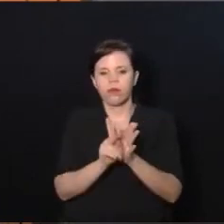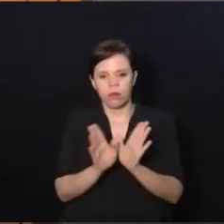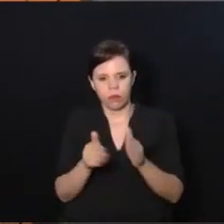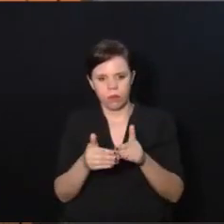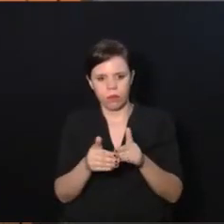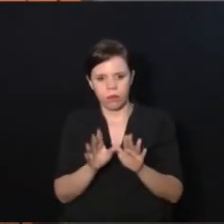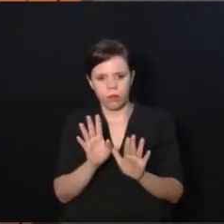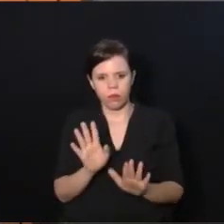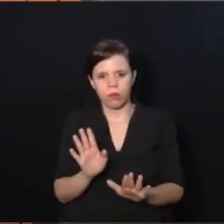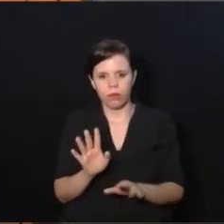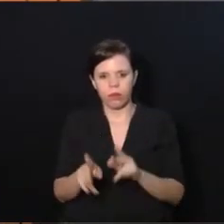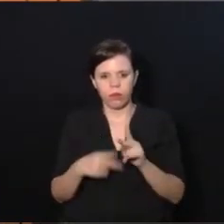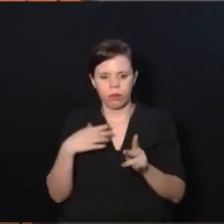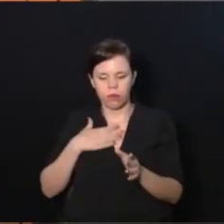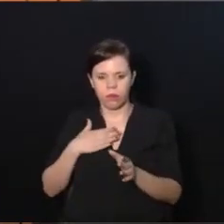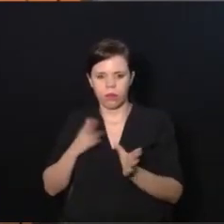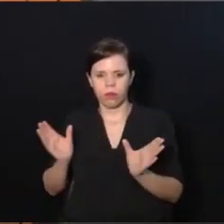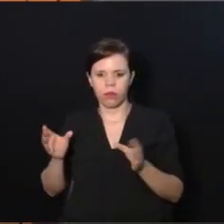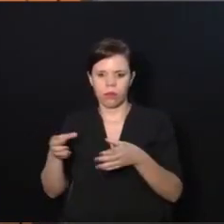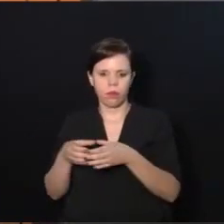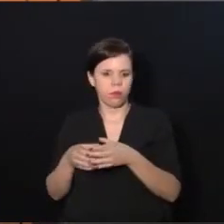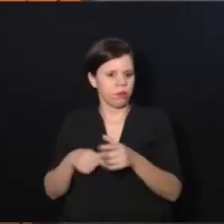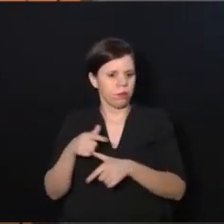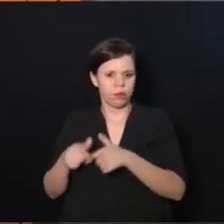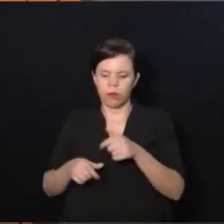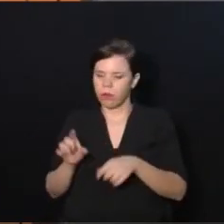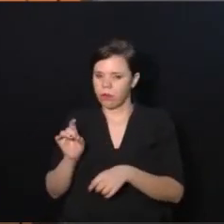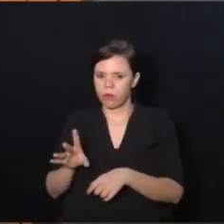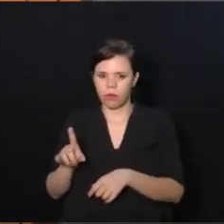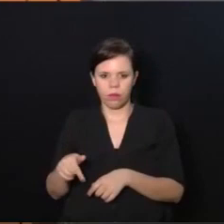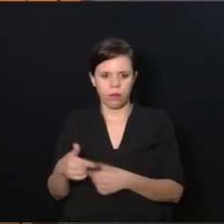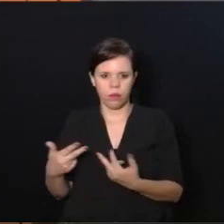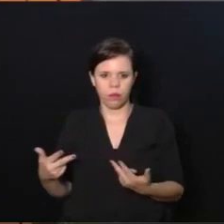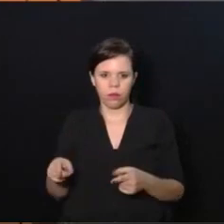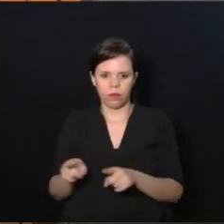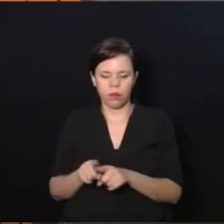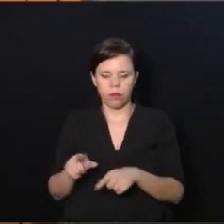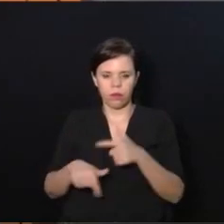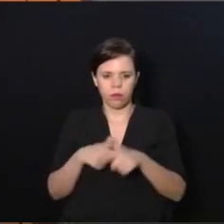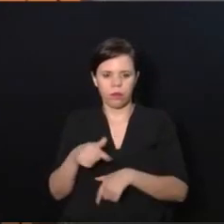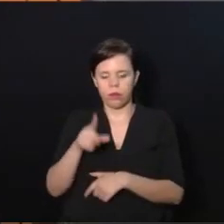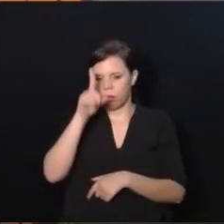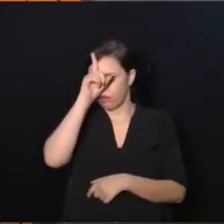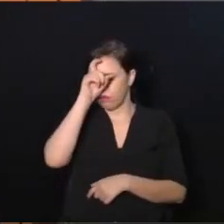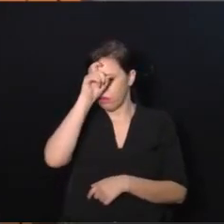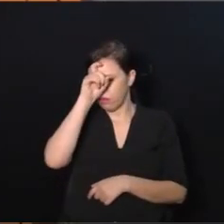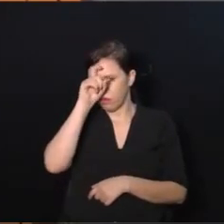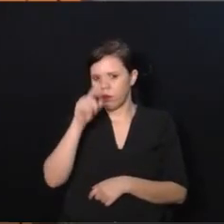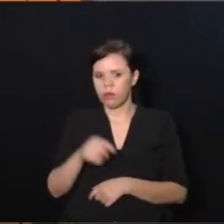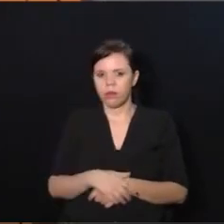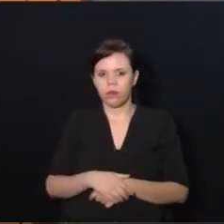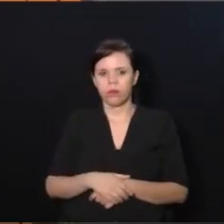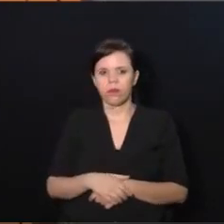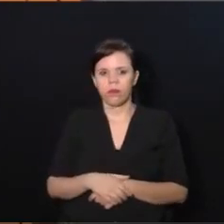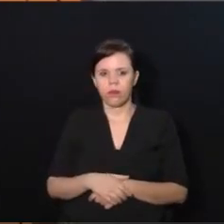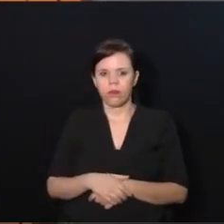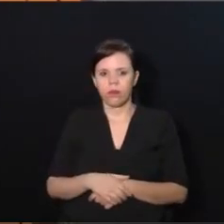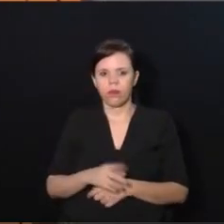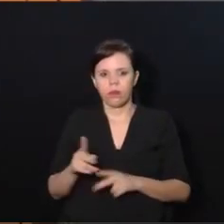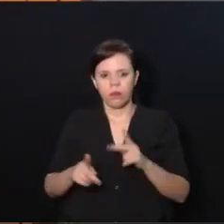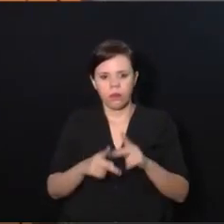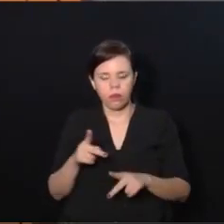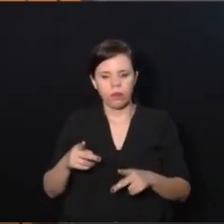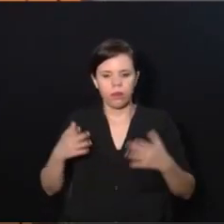só que o pessoal da minha equipe não trabalha só com isso. Tem gente que trabalha em hospital, com parte de paciente com